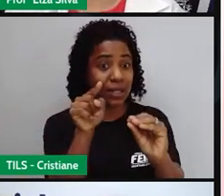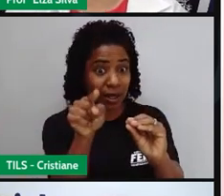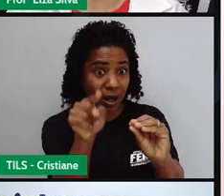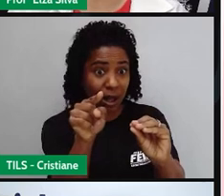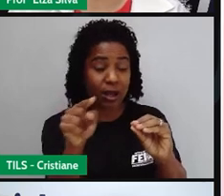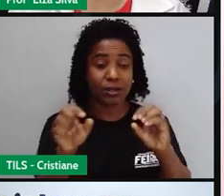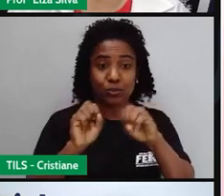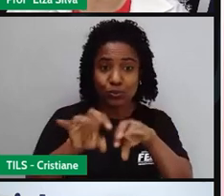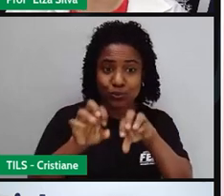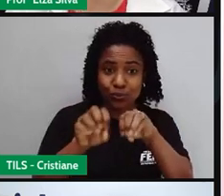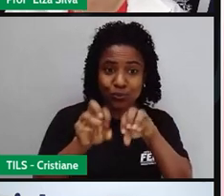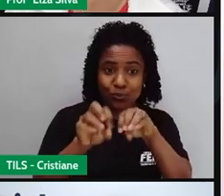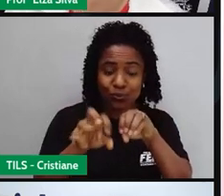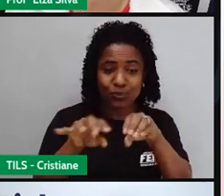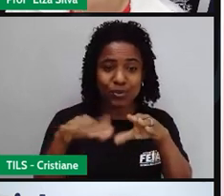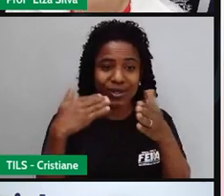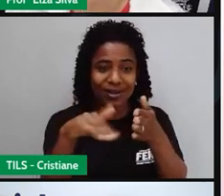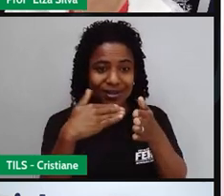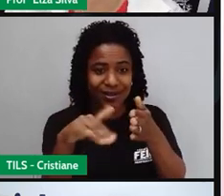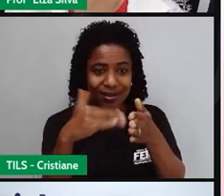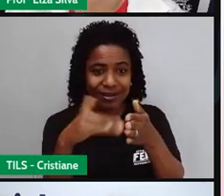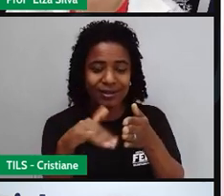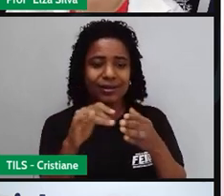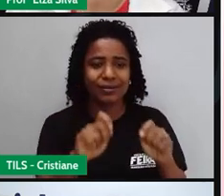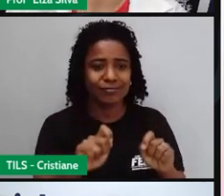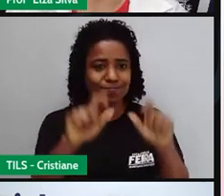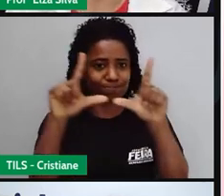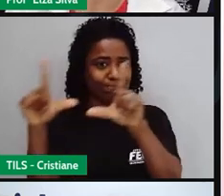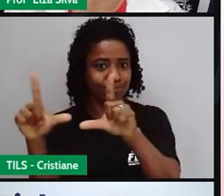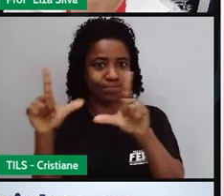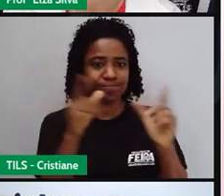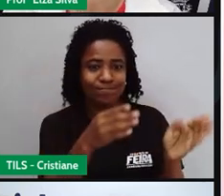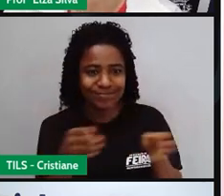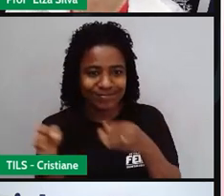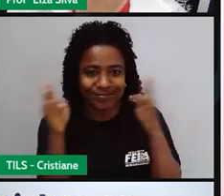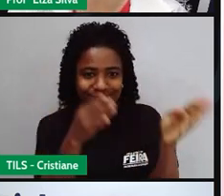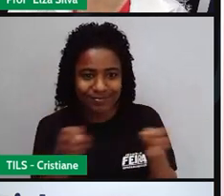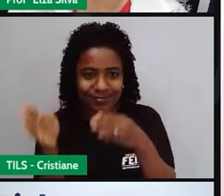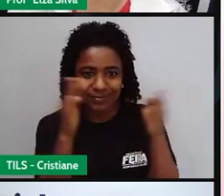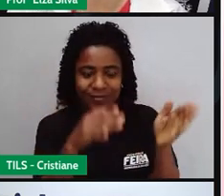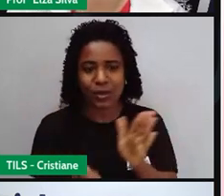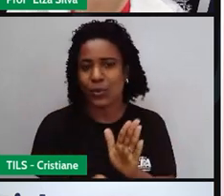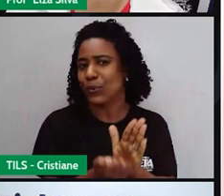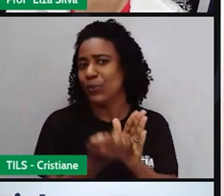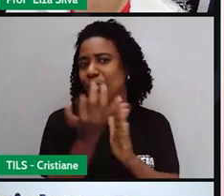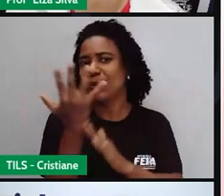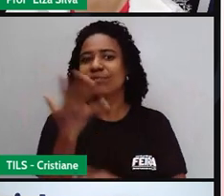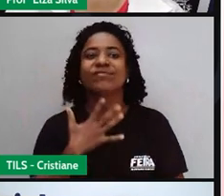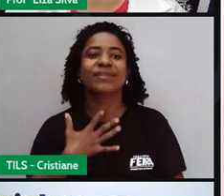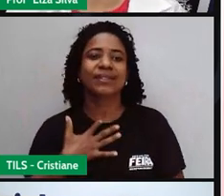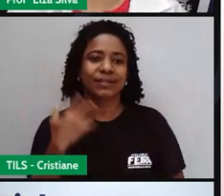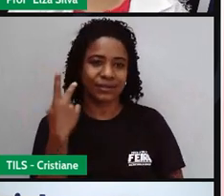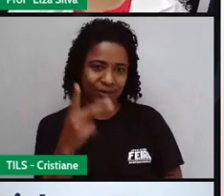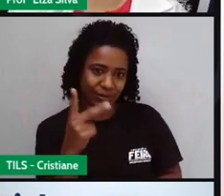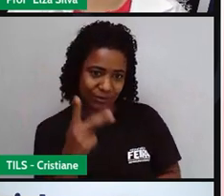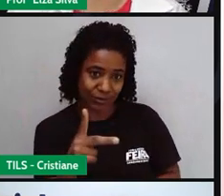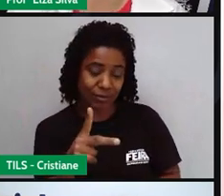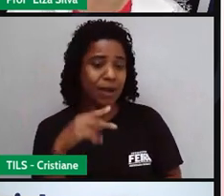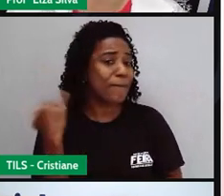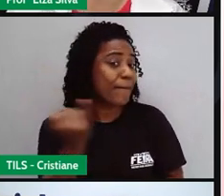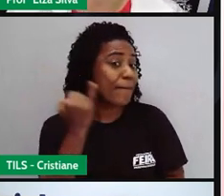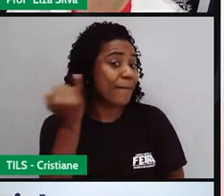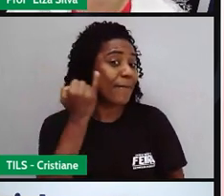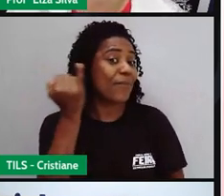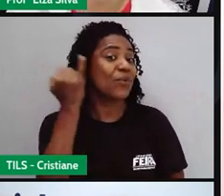você possa assisti-las quantas vezes quiser. E é importante que você assista mais de uma vez. Isso vai